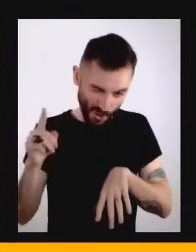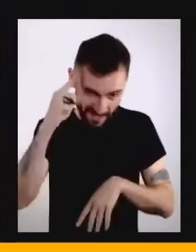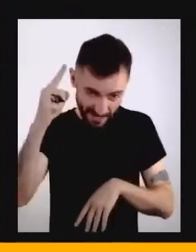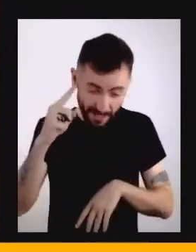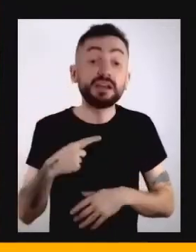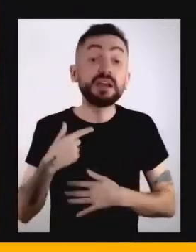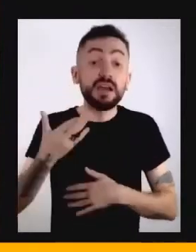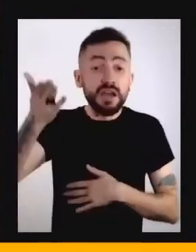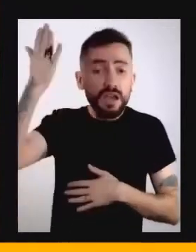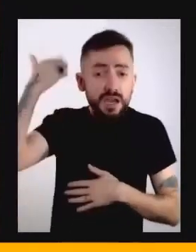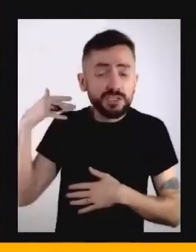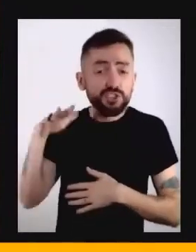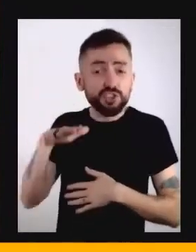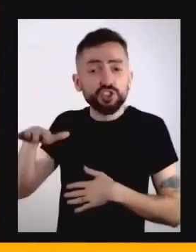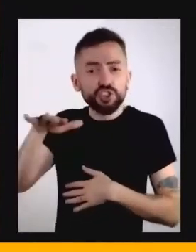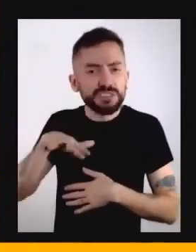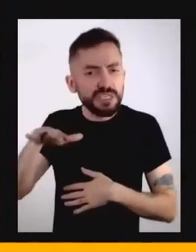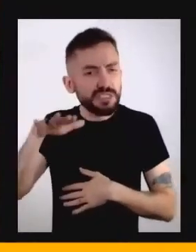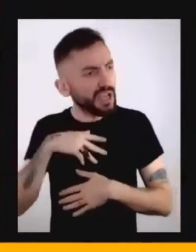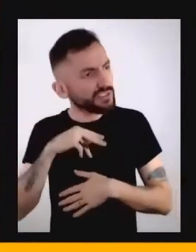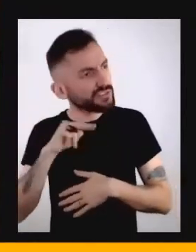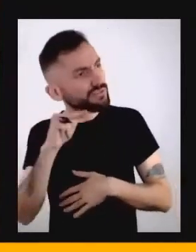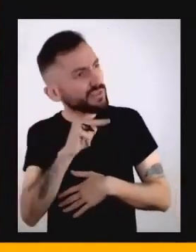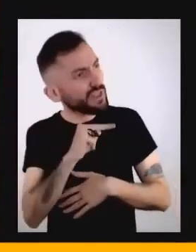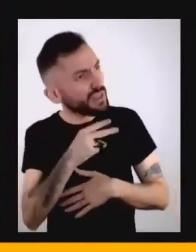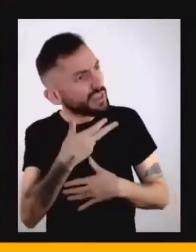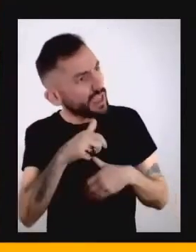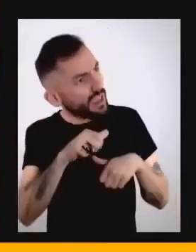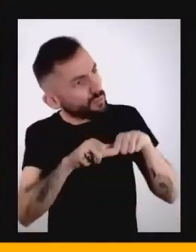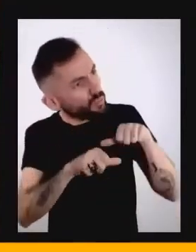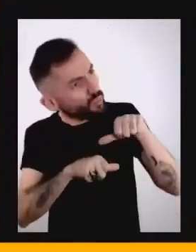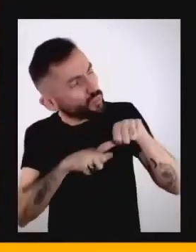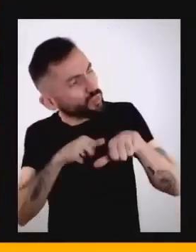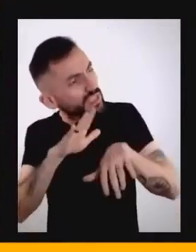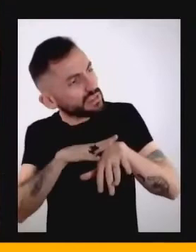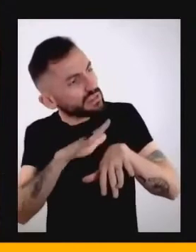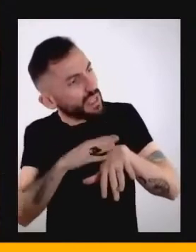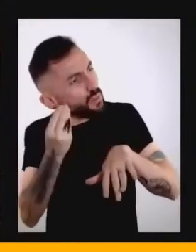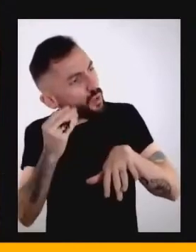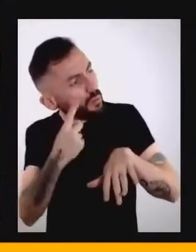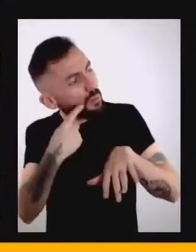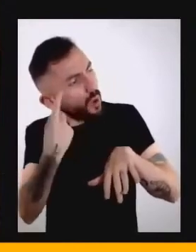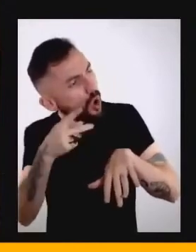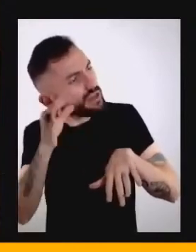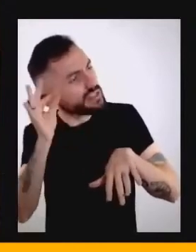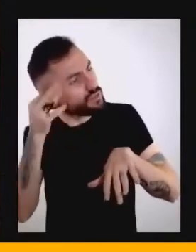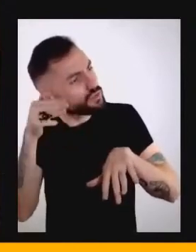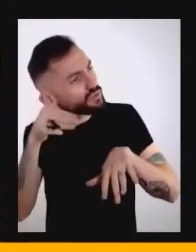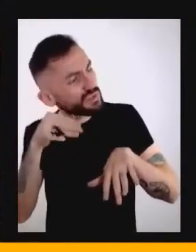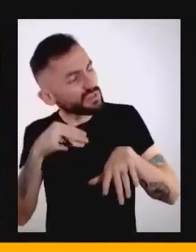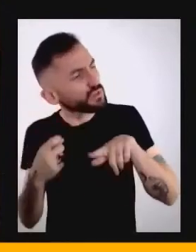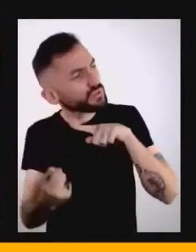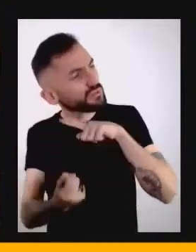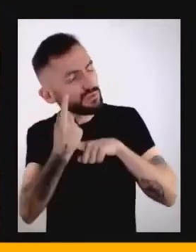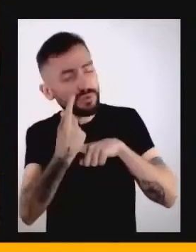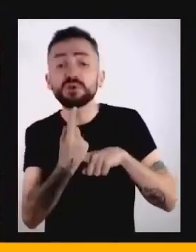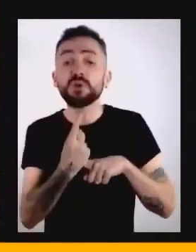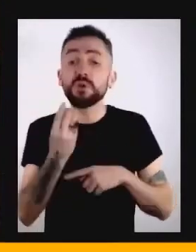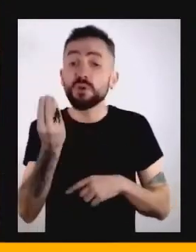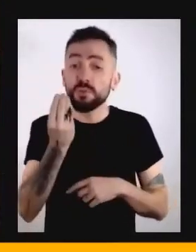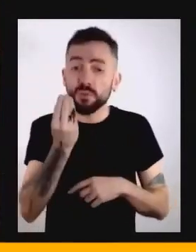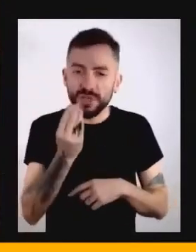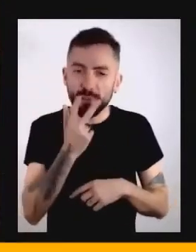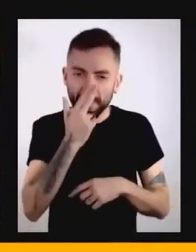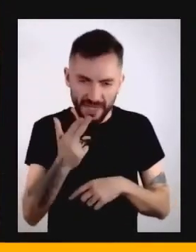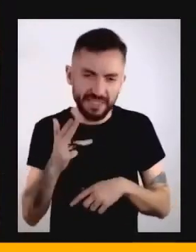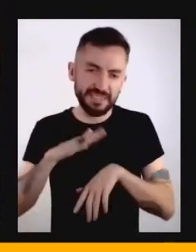como uma heresia, como um movimento super questionável, né? Porque foi um momento em que, a partir dos sumérios,